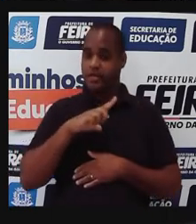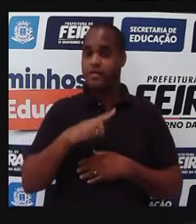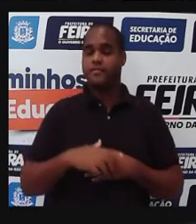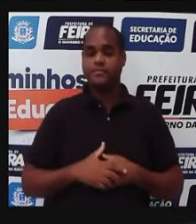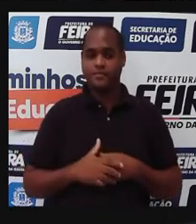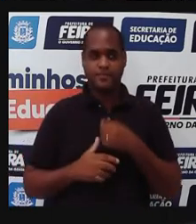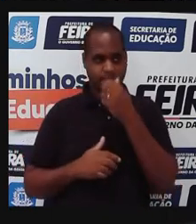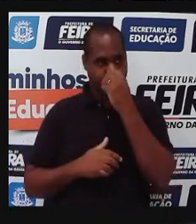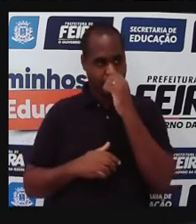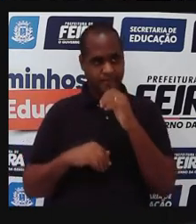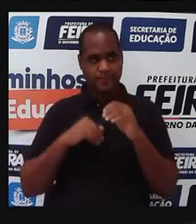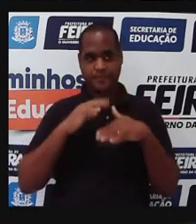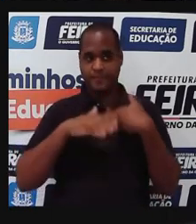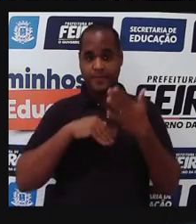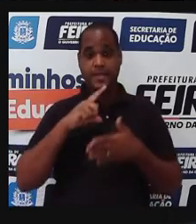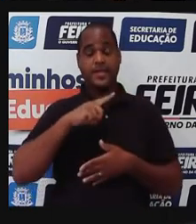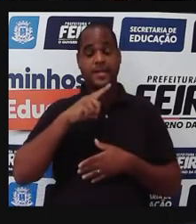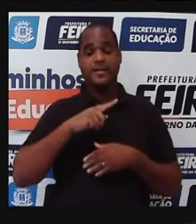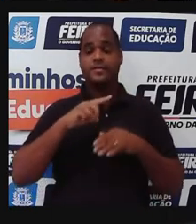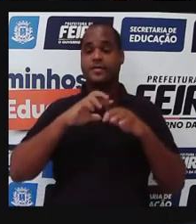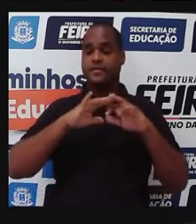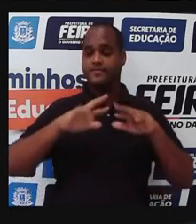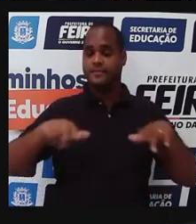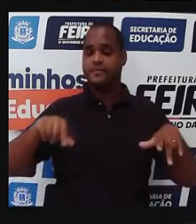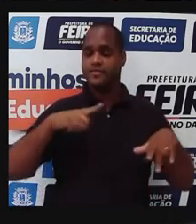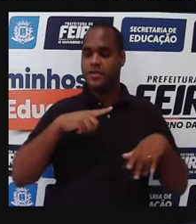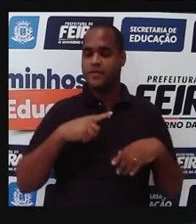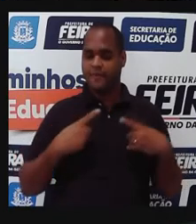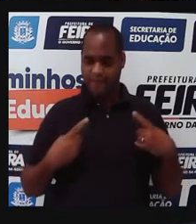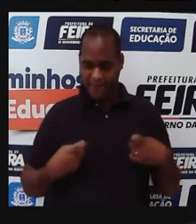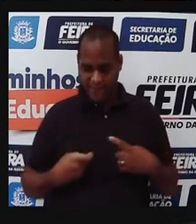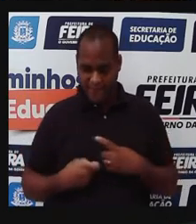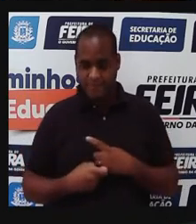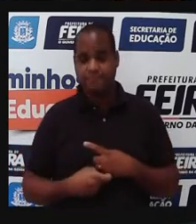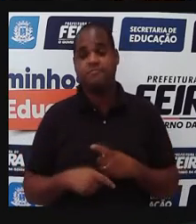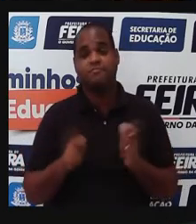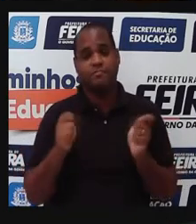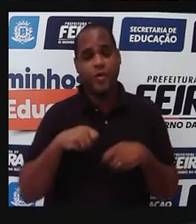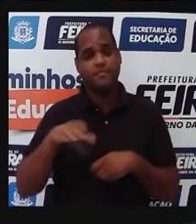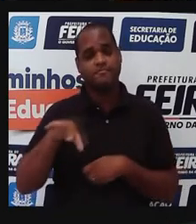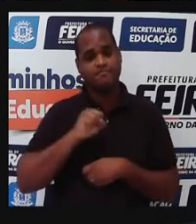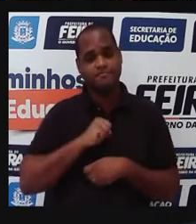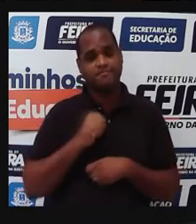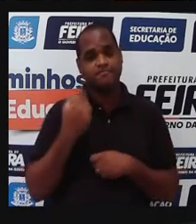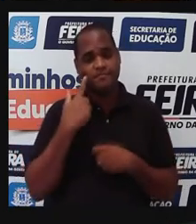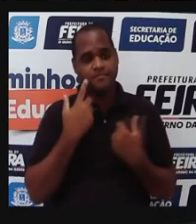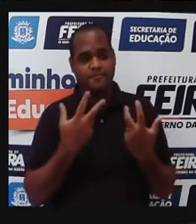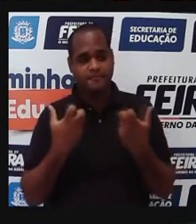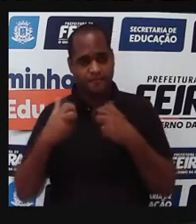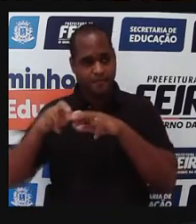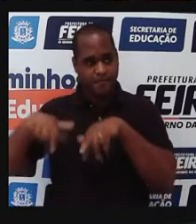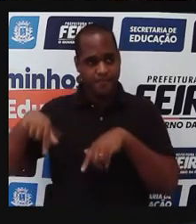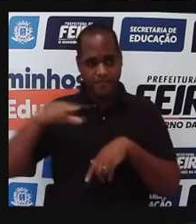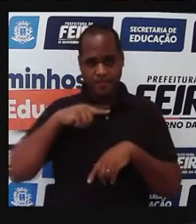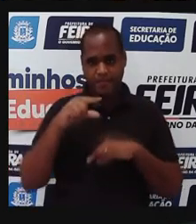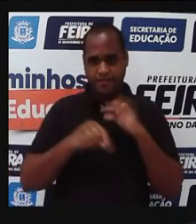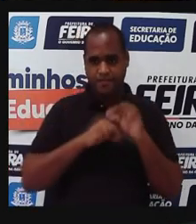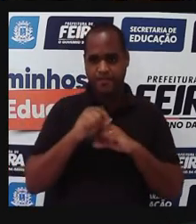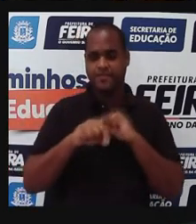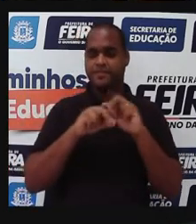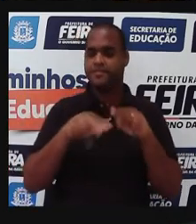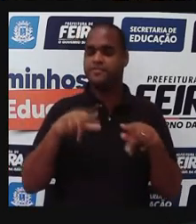das más condições de higiene, alguma verminose. Então, percebam que todas essas doenças, né,